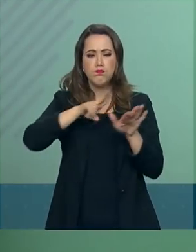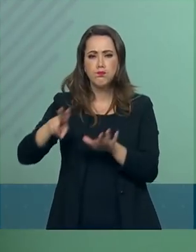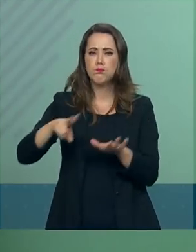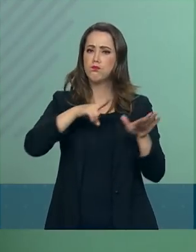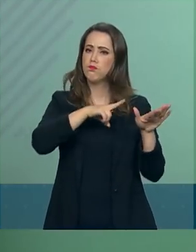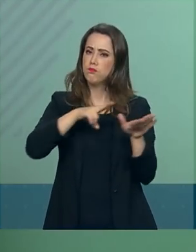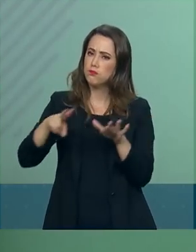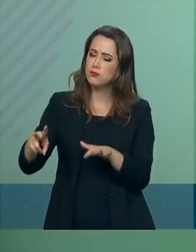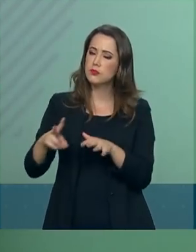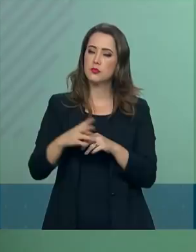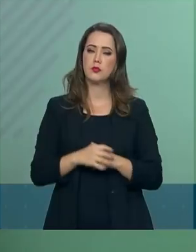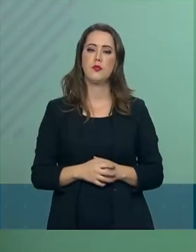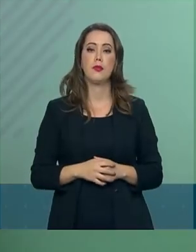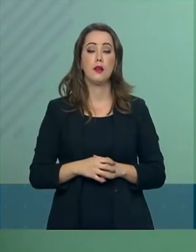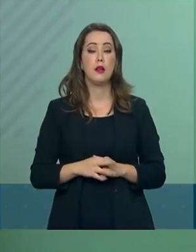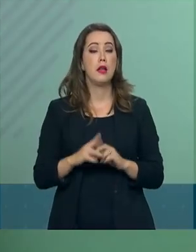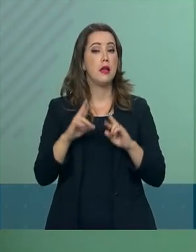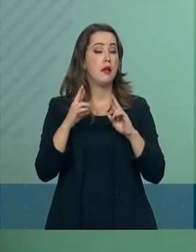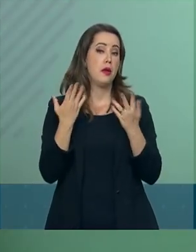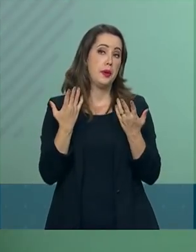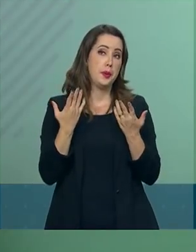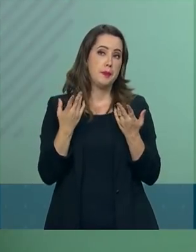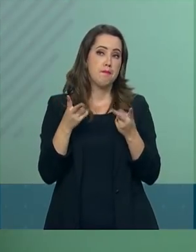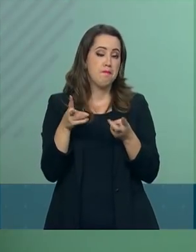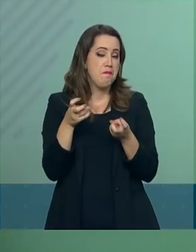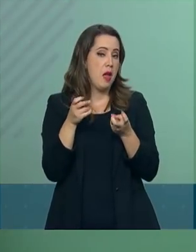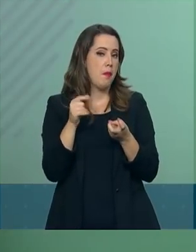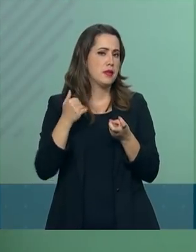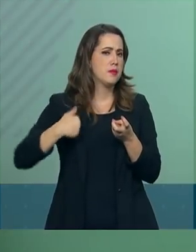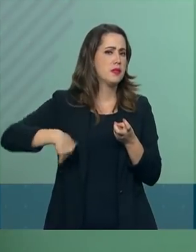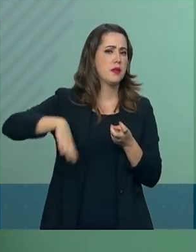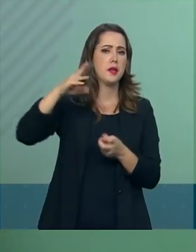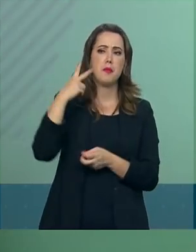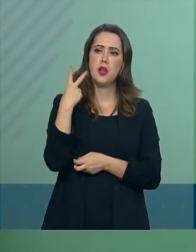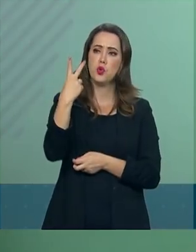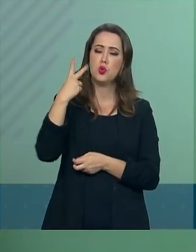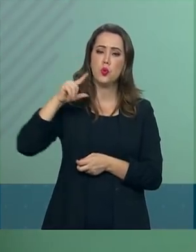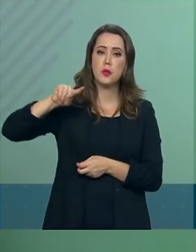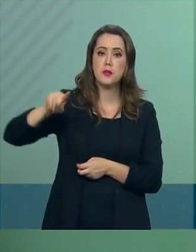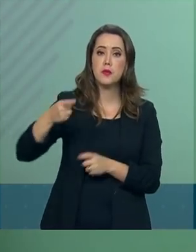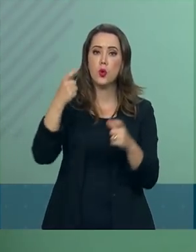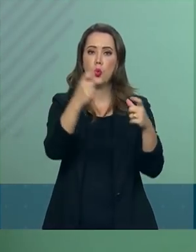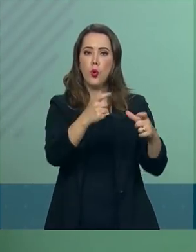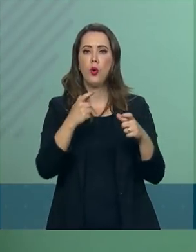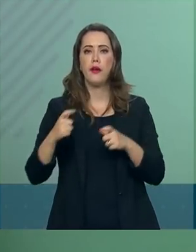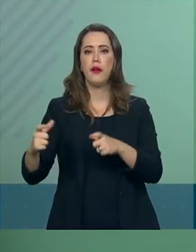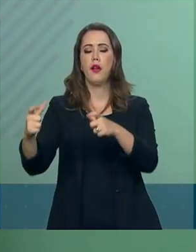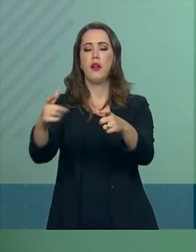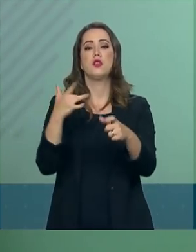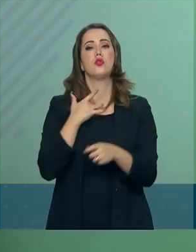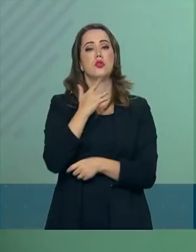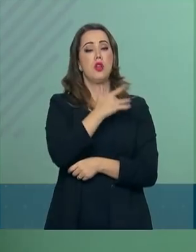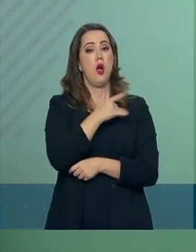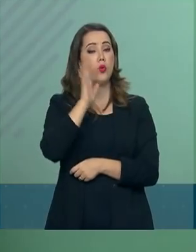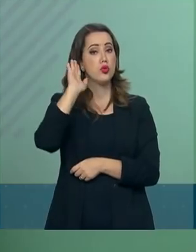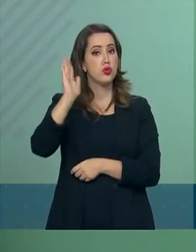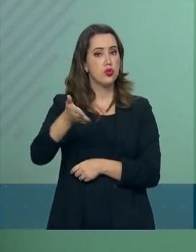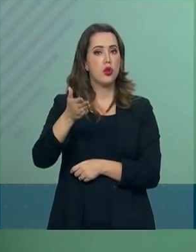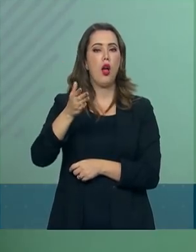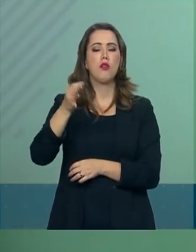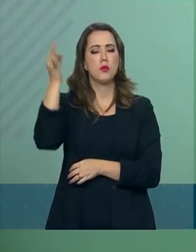A estimativa é que mais de 2 mil unidades de saúde já estejam